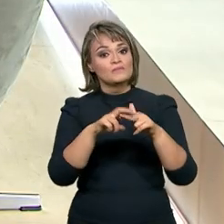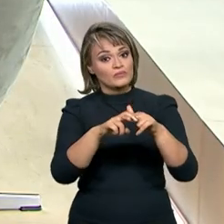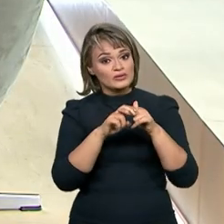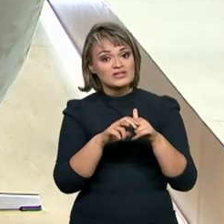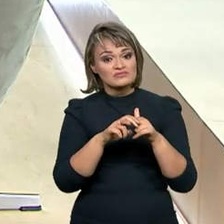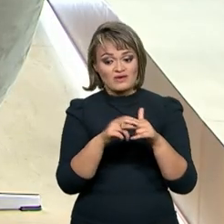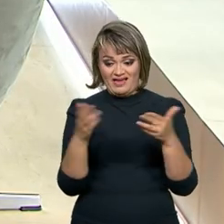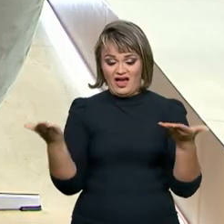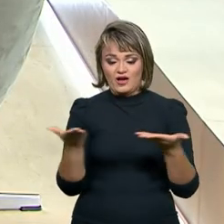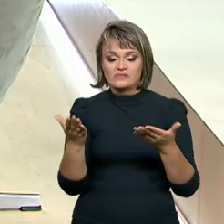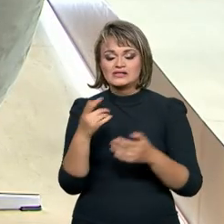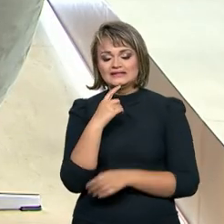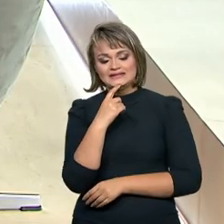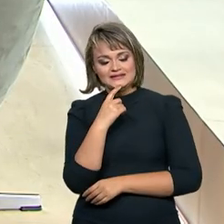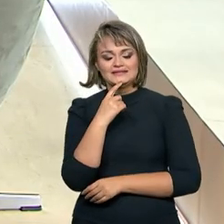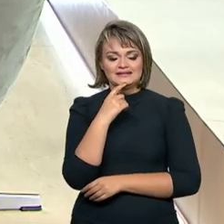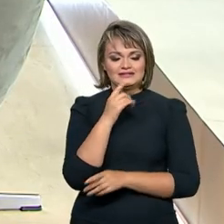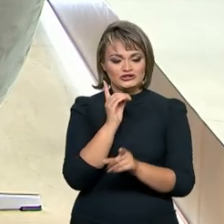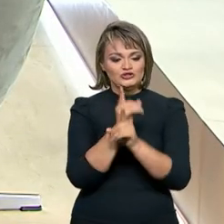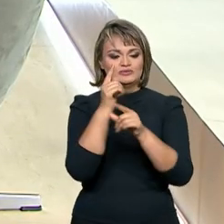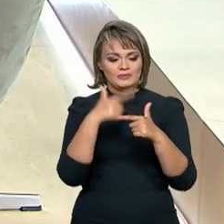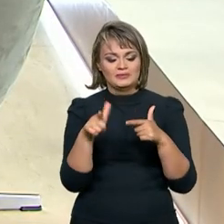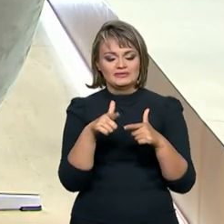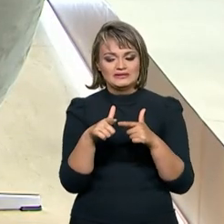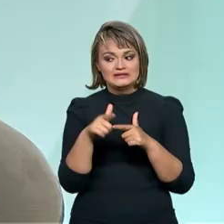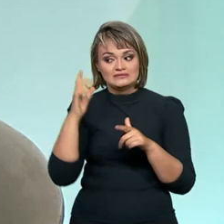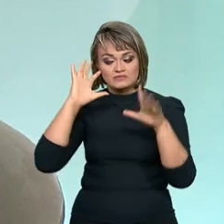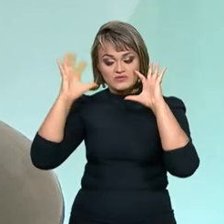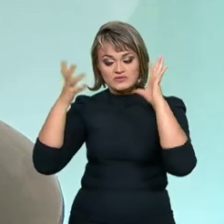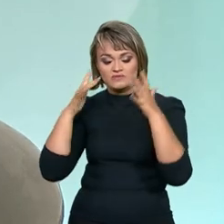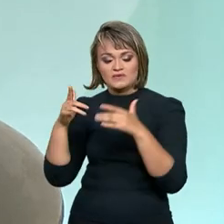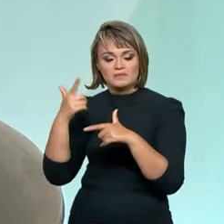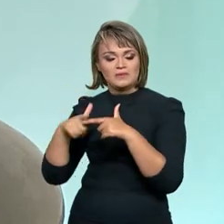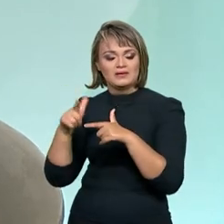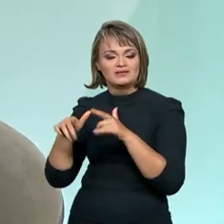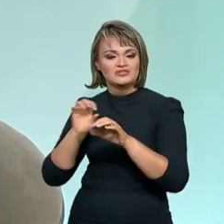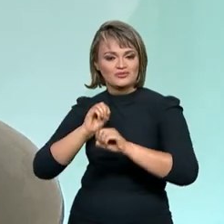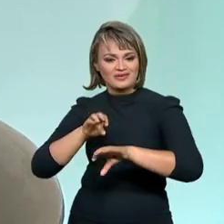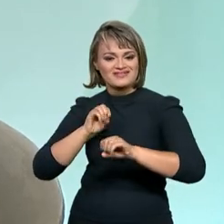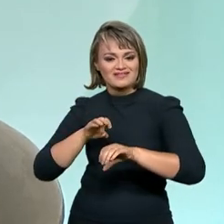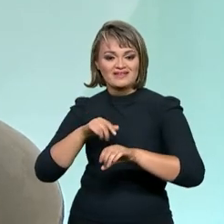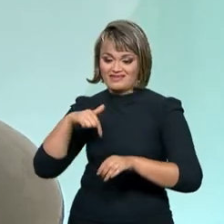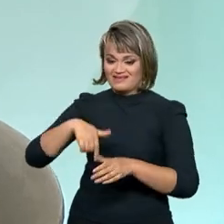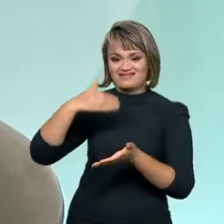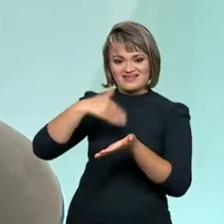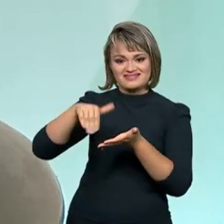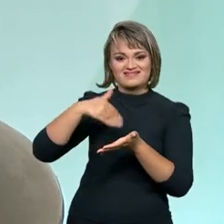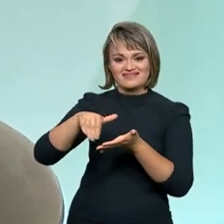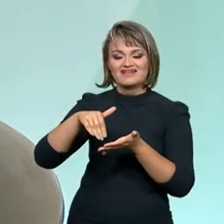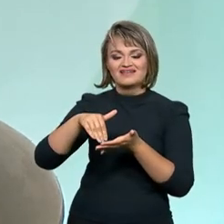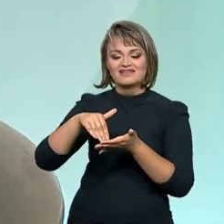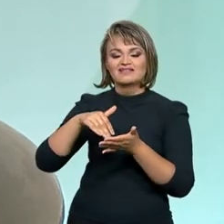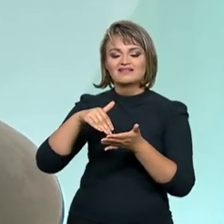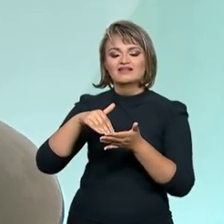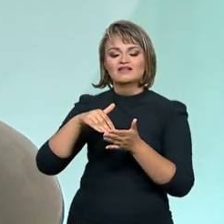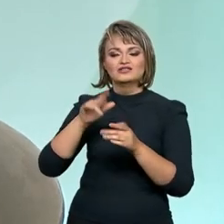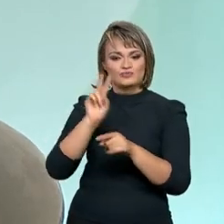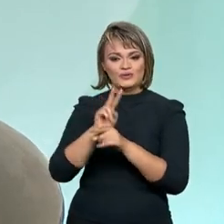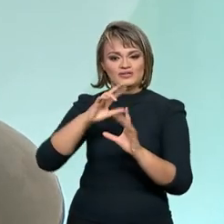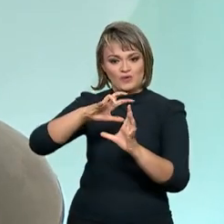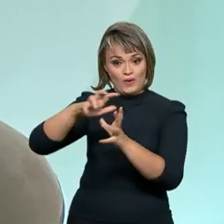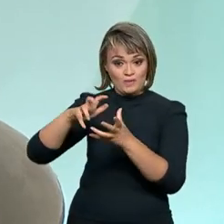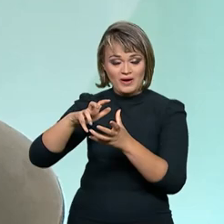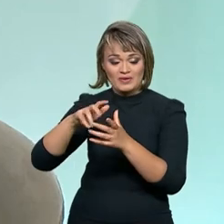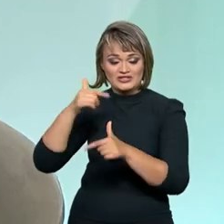nos oportunizou fortalecer o nosso programa de educação, que é uma das pautas da Secretaria Nacional de Proteção Global. Nós